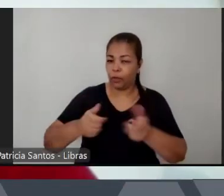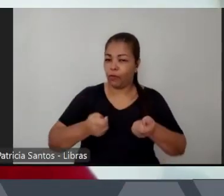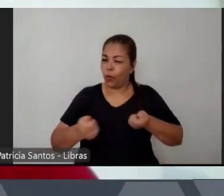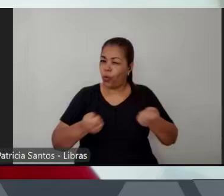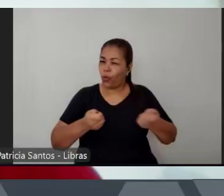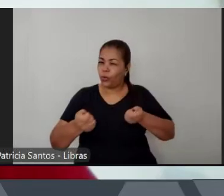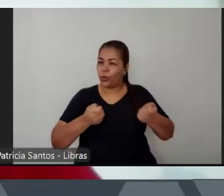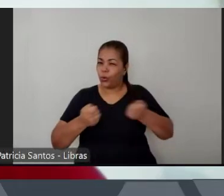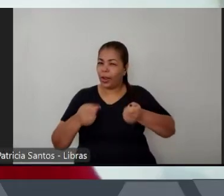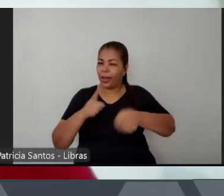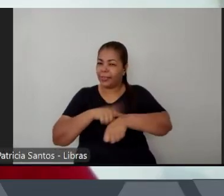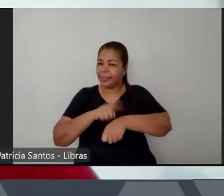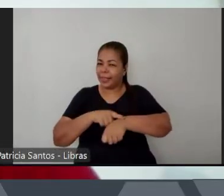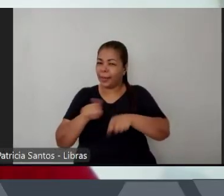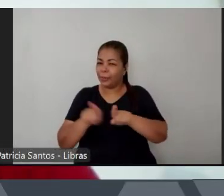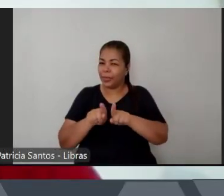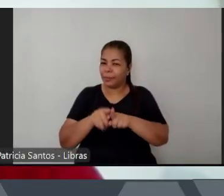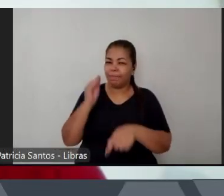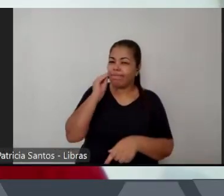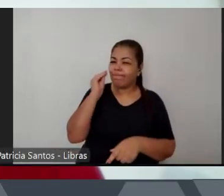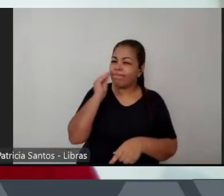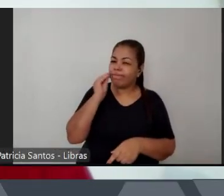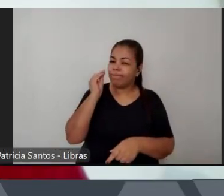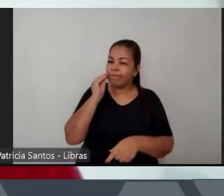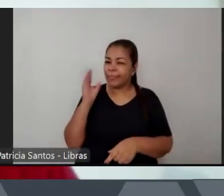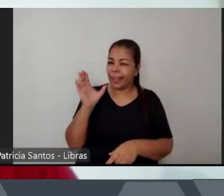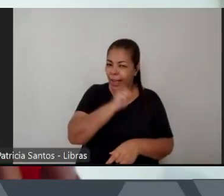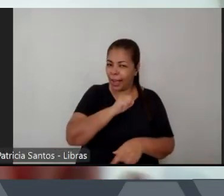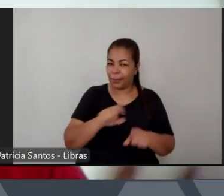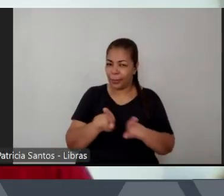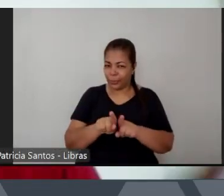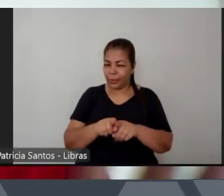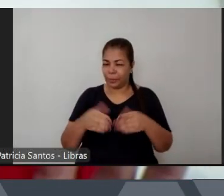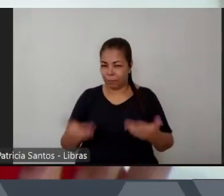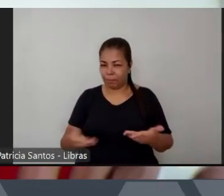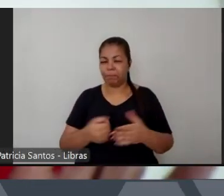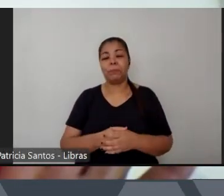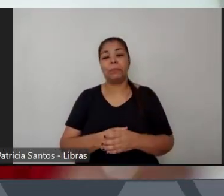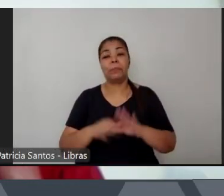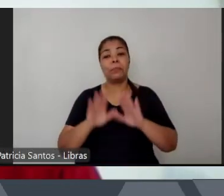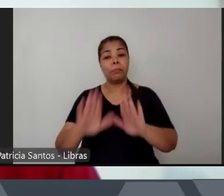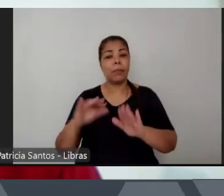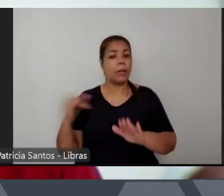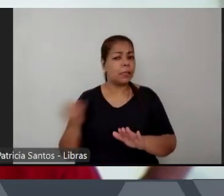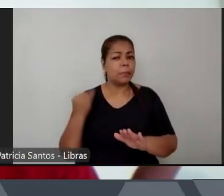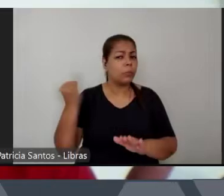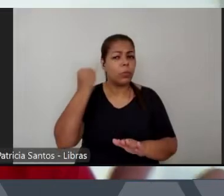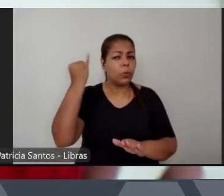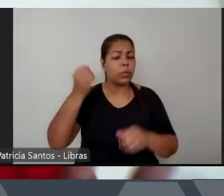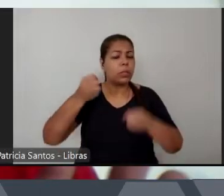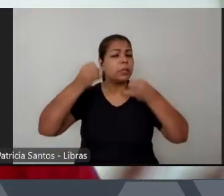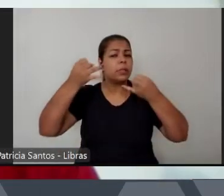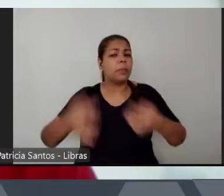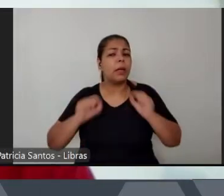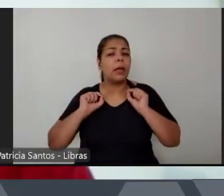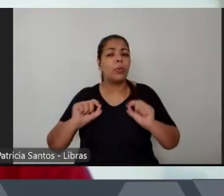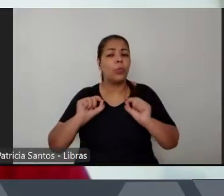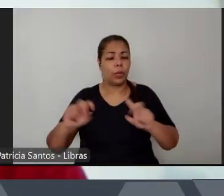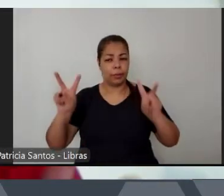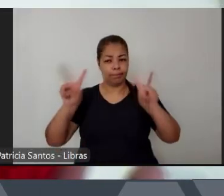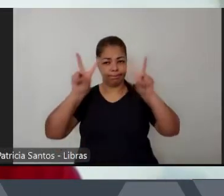e vou tentar não fugir muito do tempo mas é importante pensar no quadro atual também dos